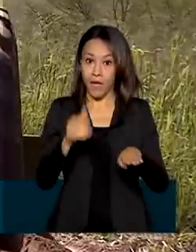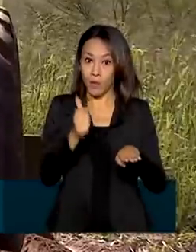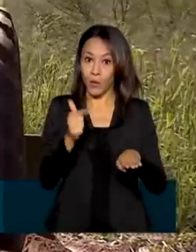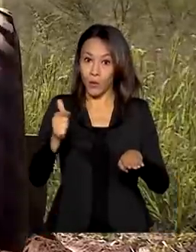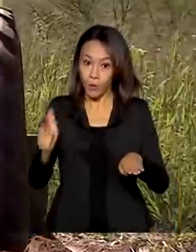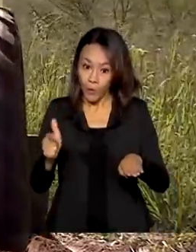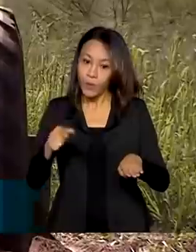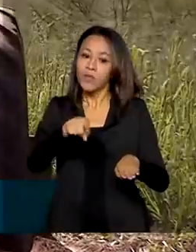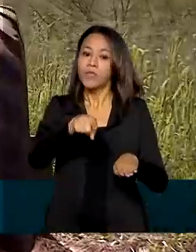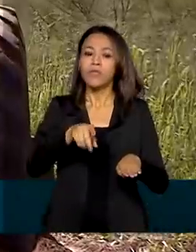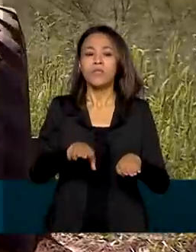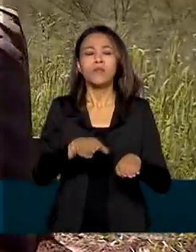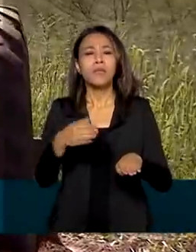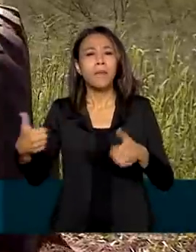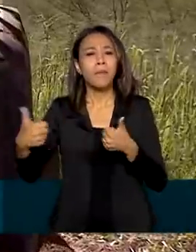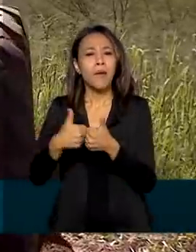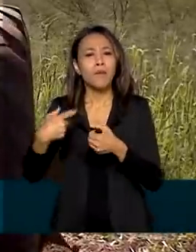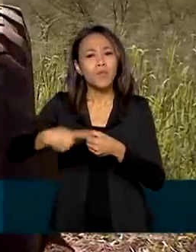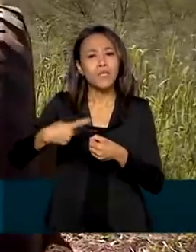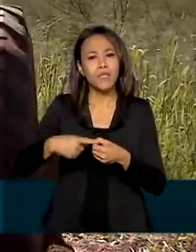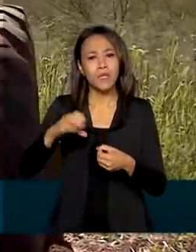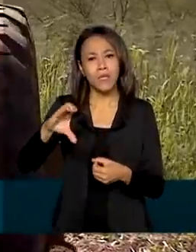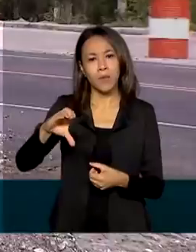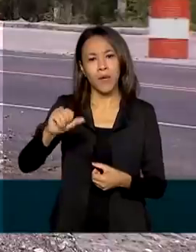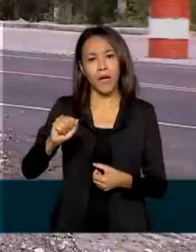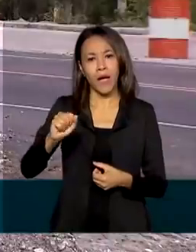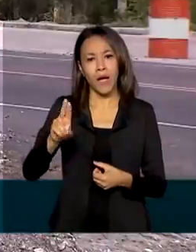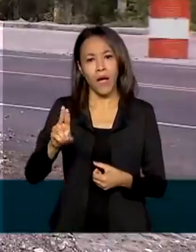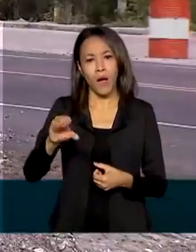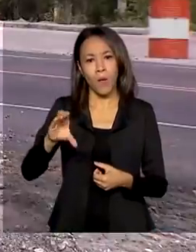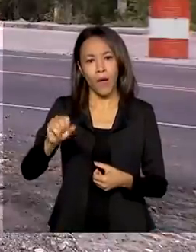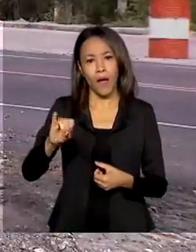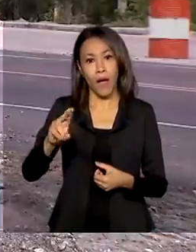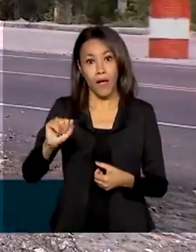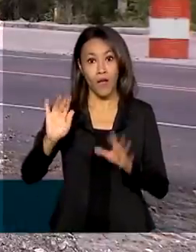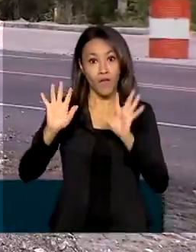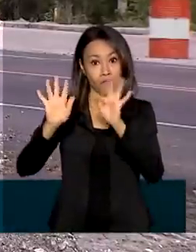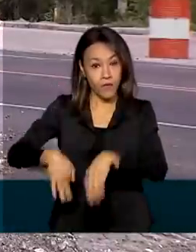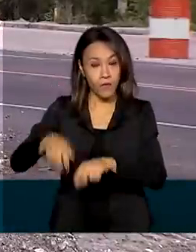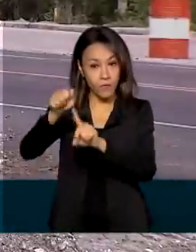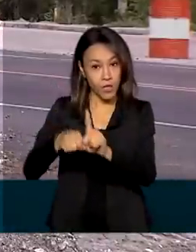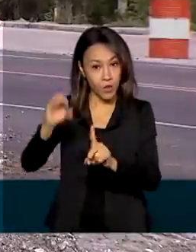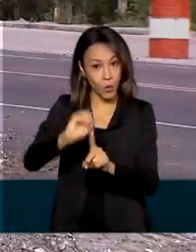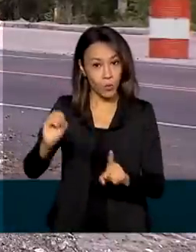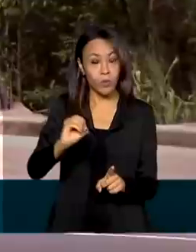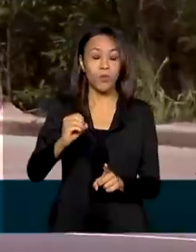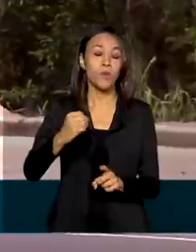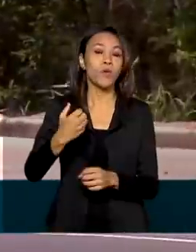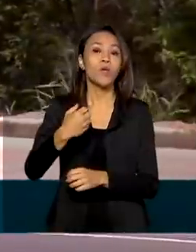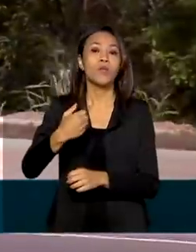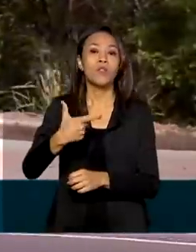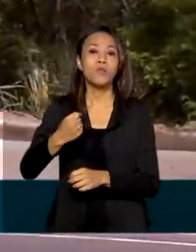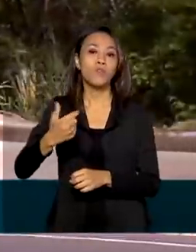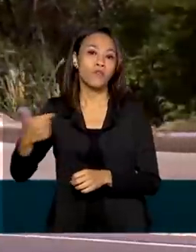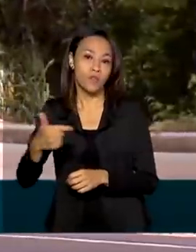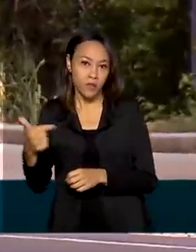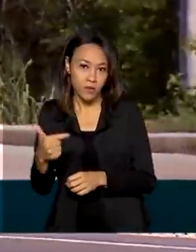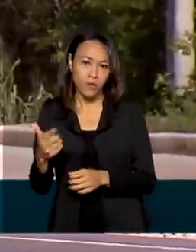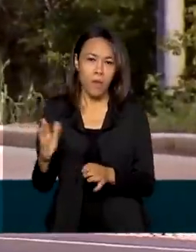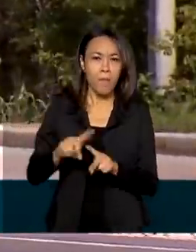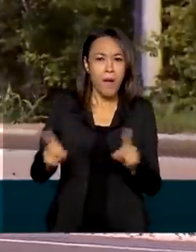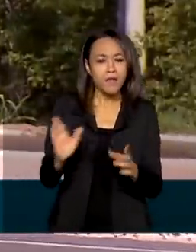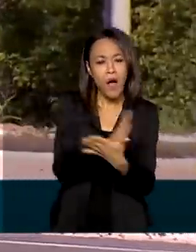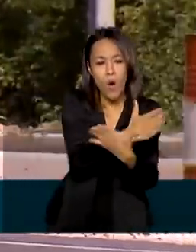município cearense de Calcaia fiquem prontos em outubro de 2022, mas alguns trechos devem começar a ser